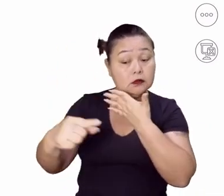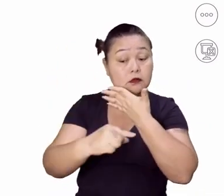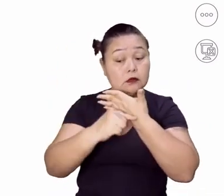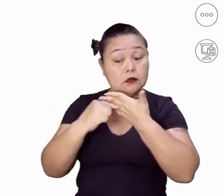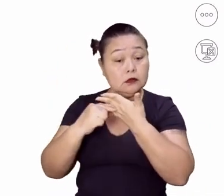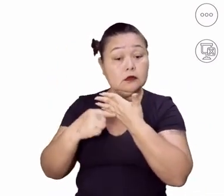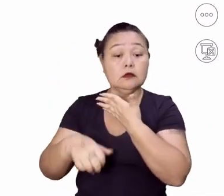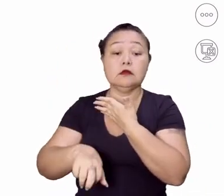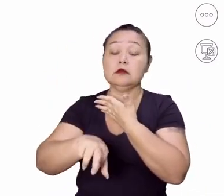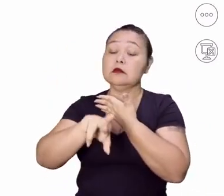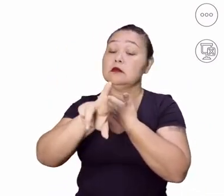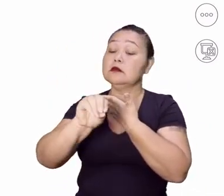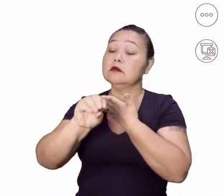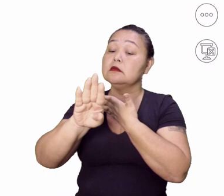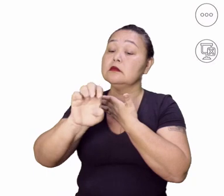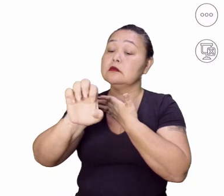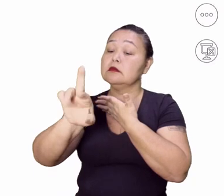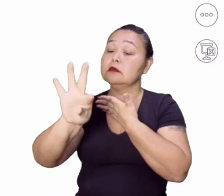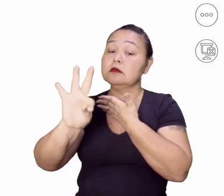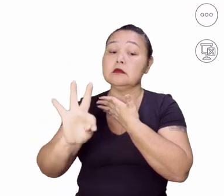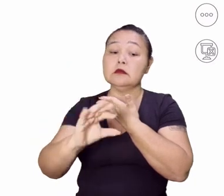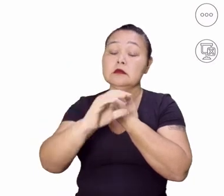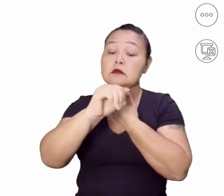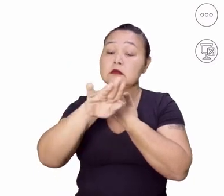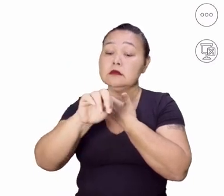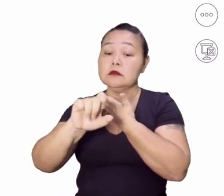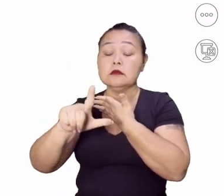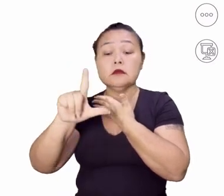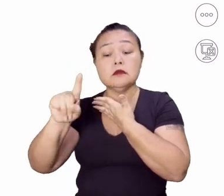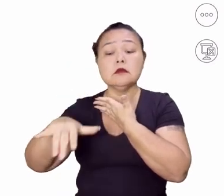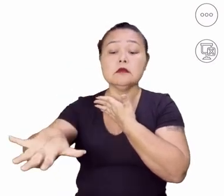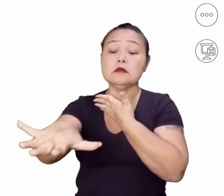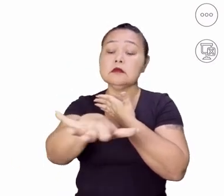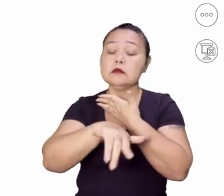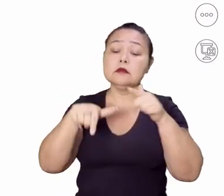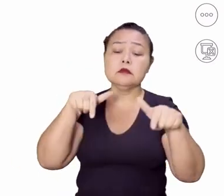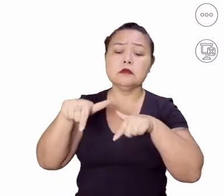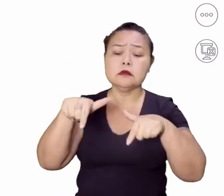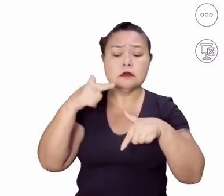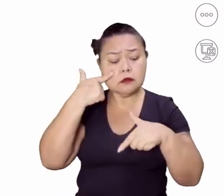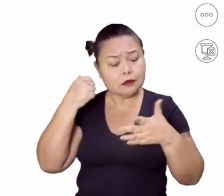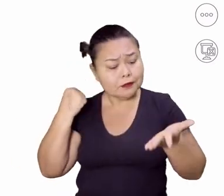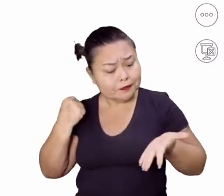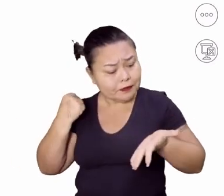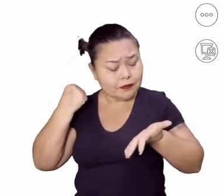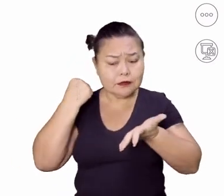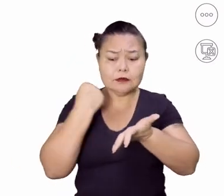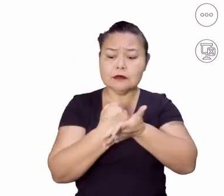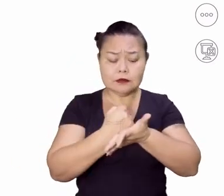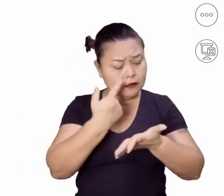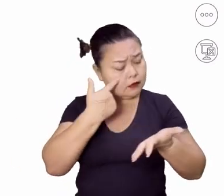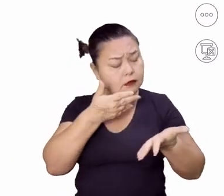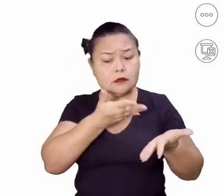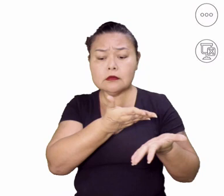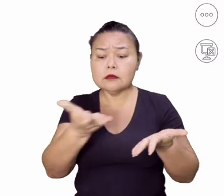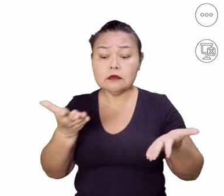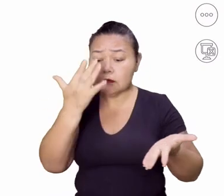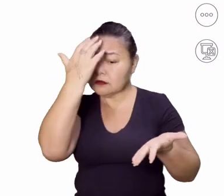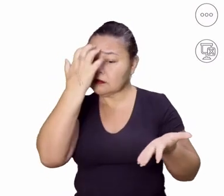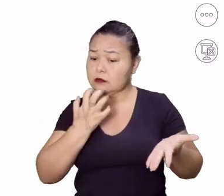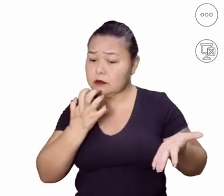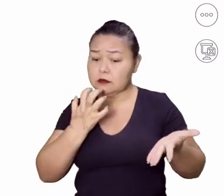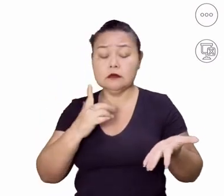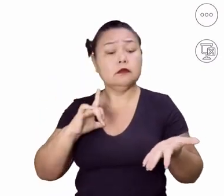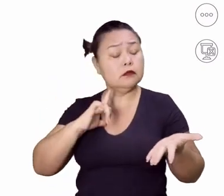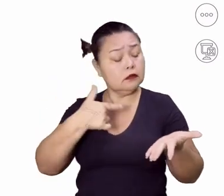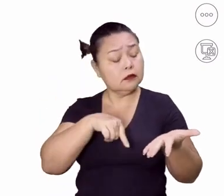que o mundo do trabalho está marcado por algumas questões aí muito marcantes, muito sérias,